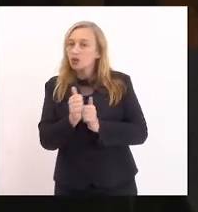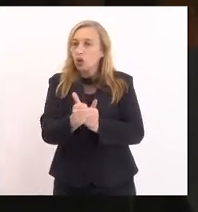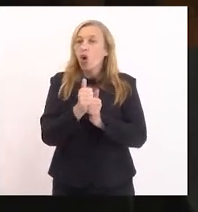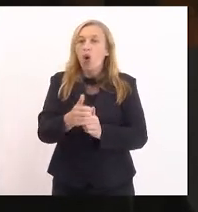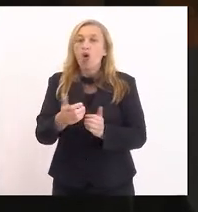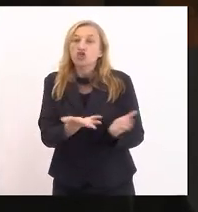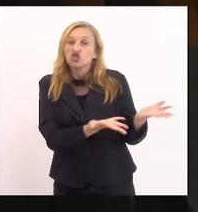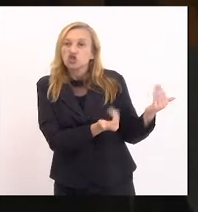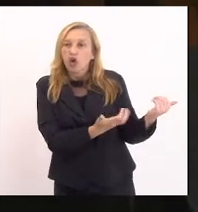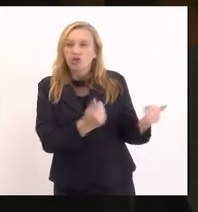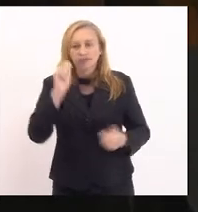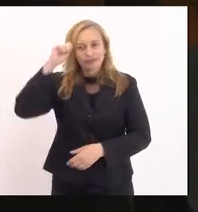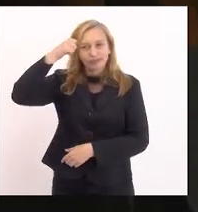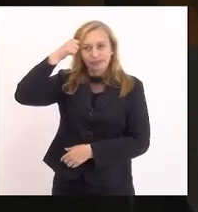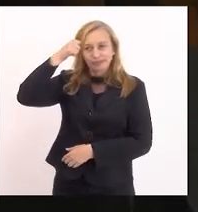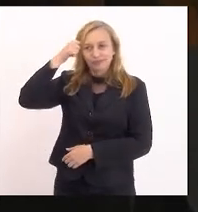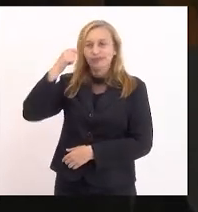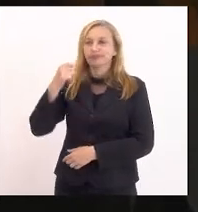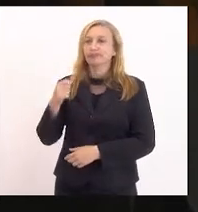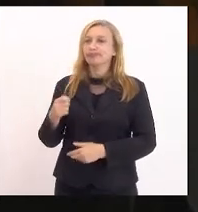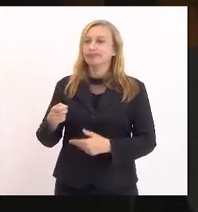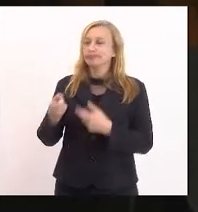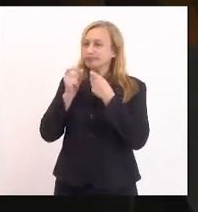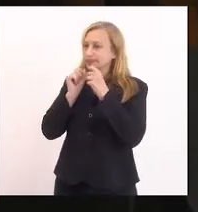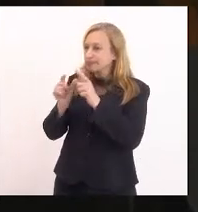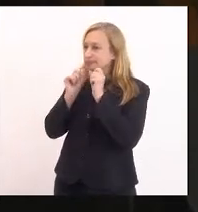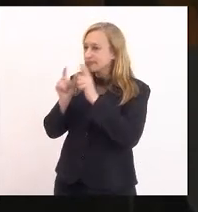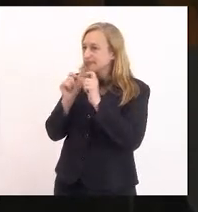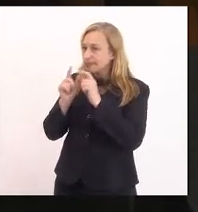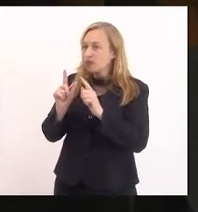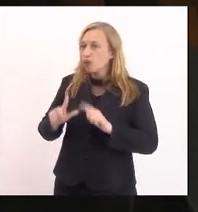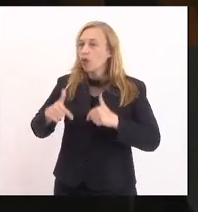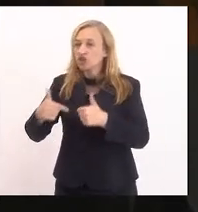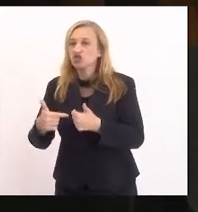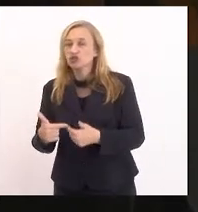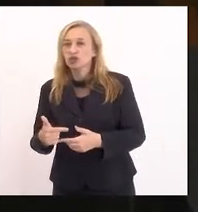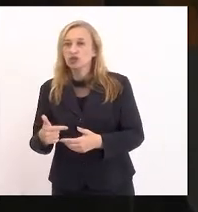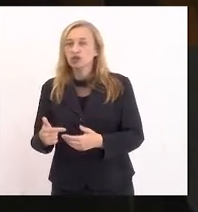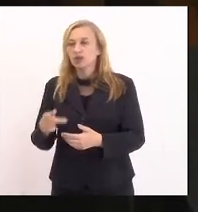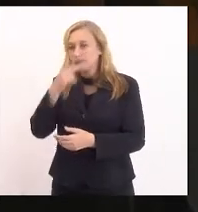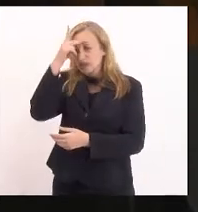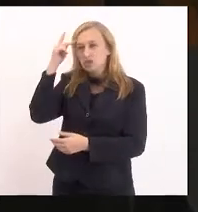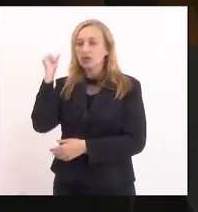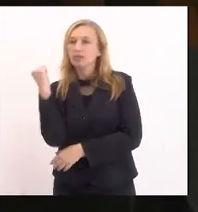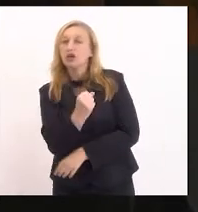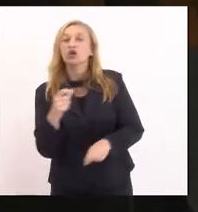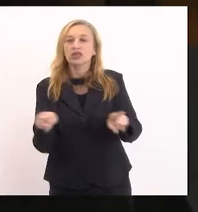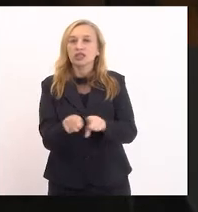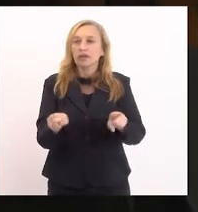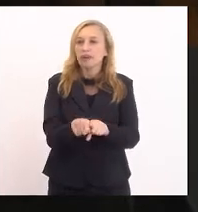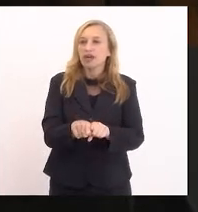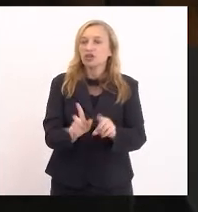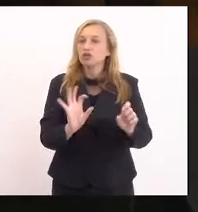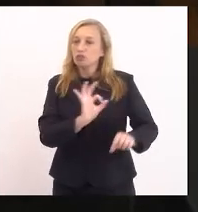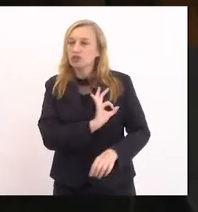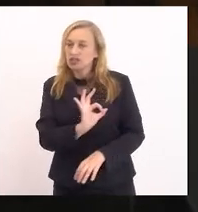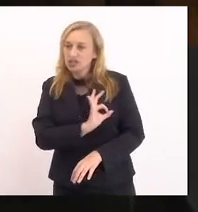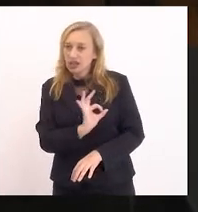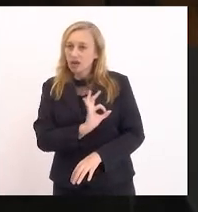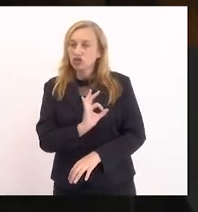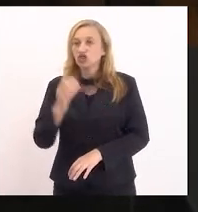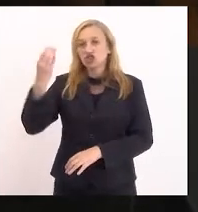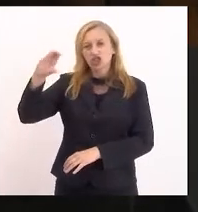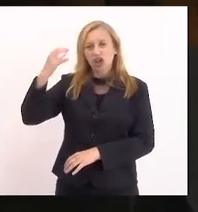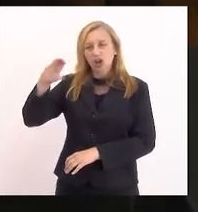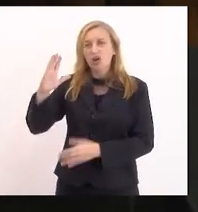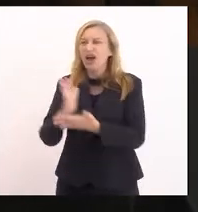sem razão também, porque estavam questionando a atitude, a atitude do assassino, e também da Guarda Municipal de Interói, de alguns agentes da Guarda,